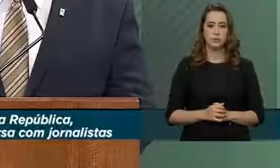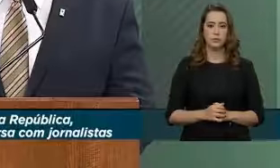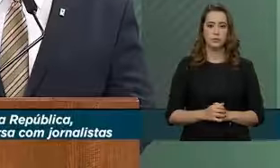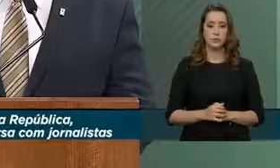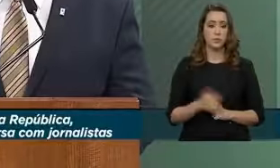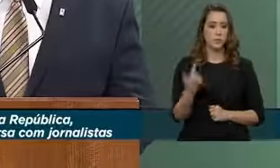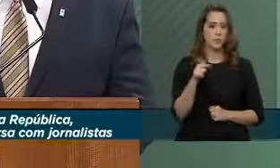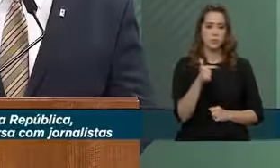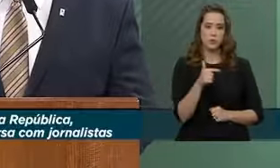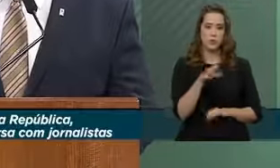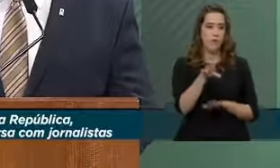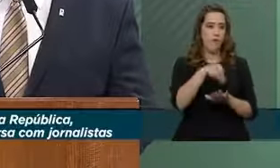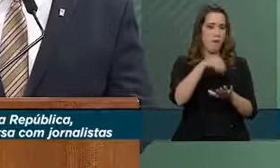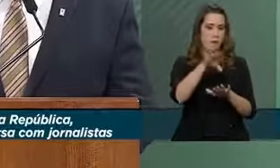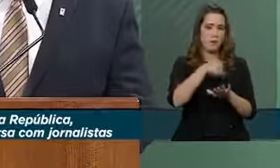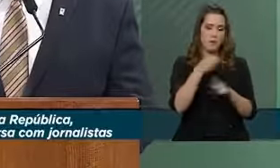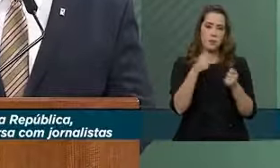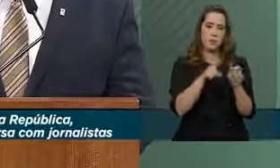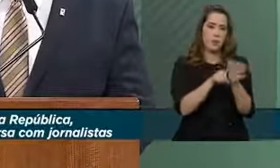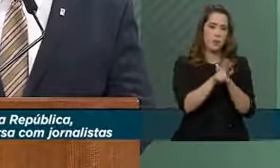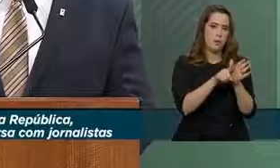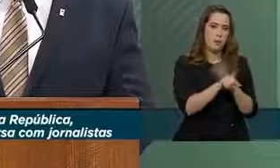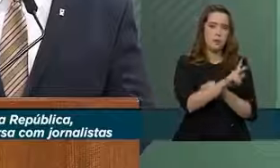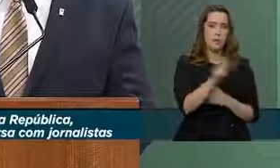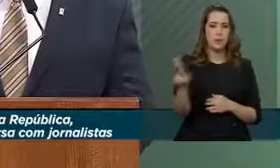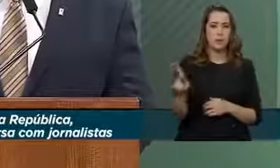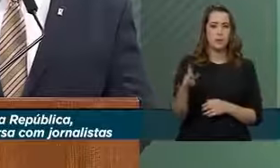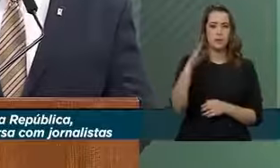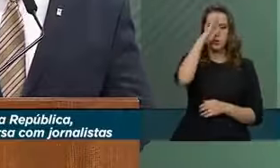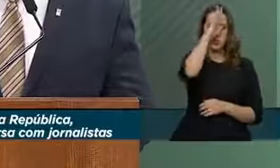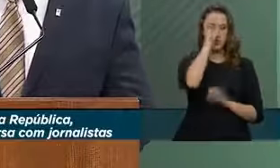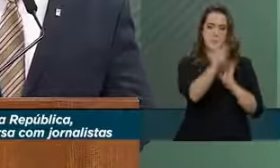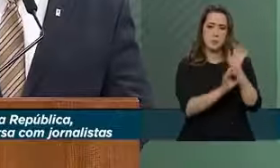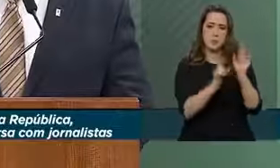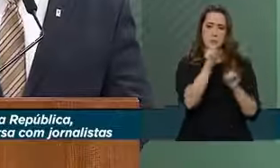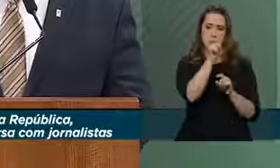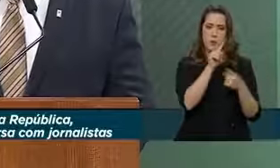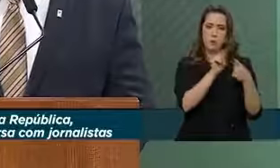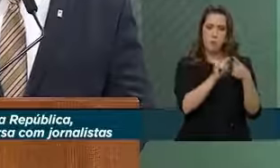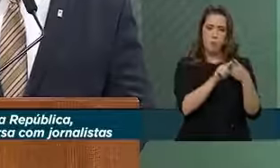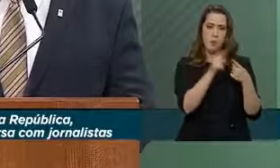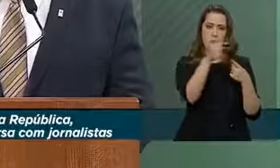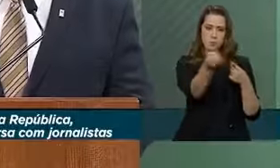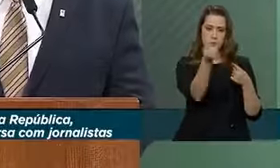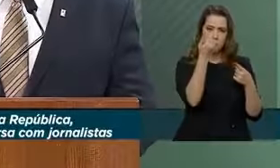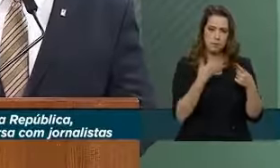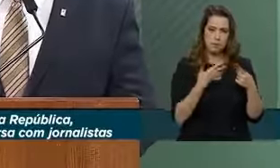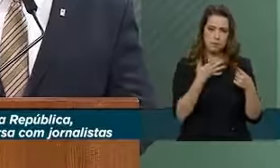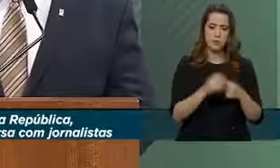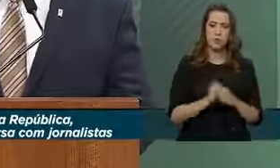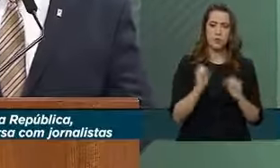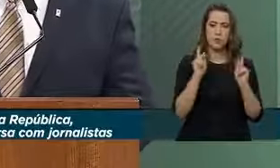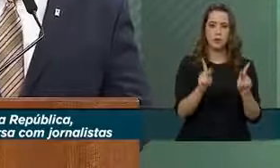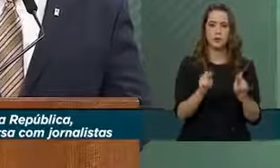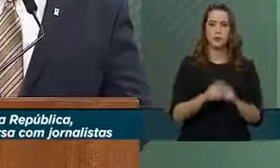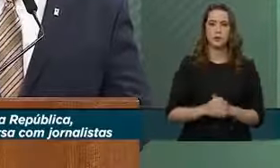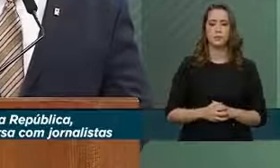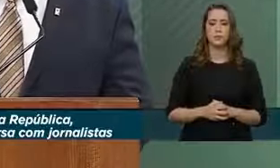Eu não tenho esta informação, terei que arguir o presidente especificamente sobre este ponto que você está me colocando. Está bem?